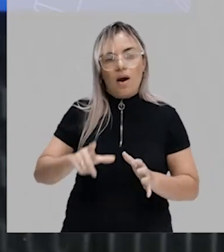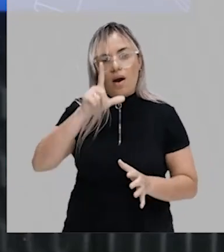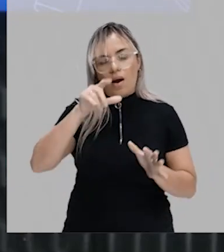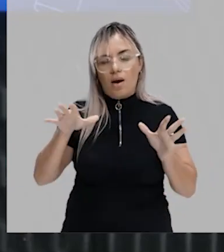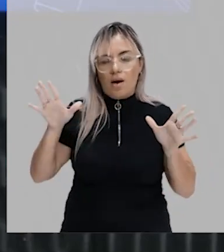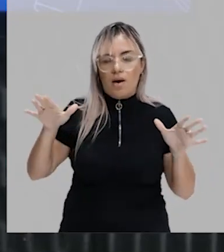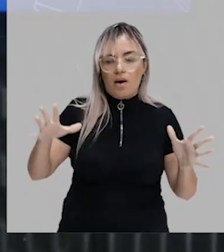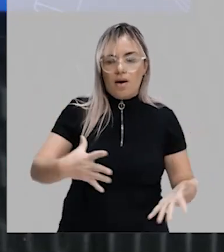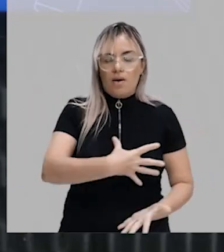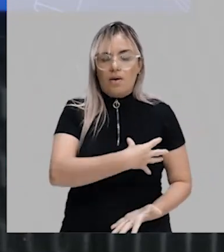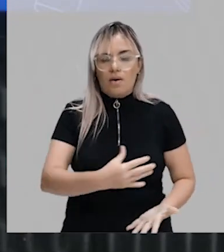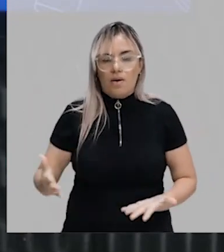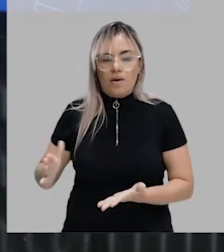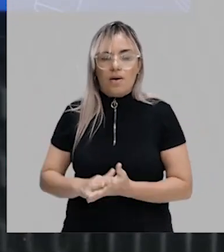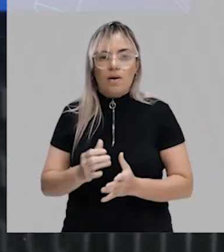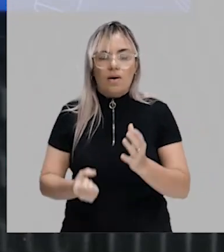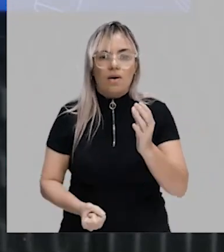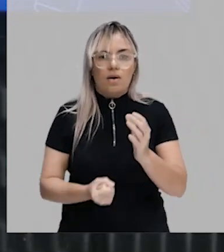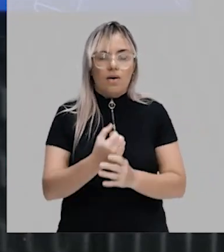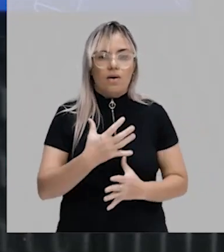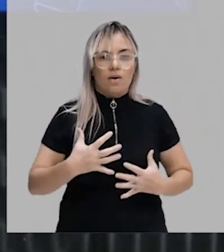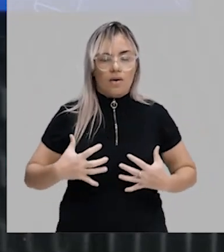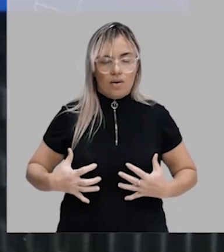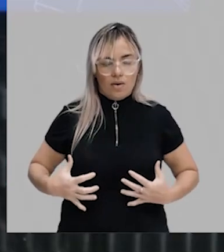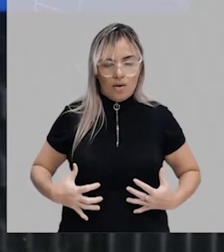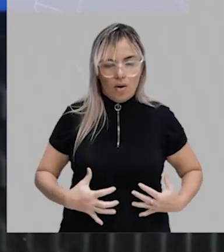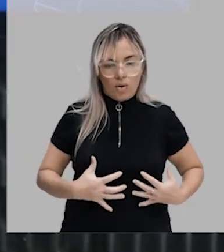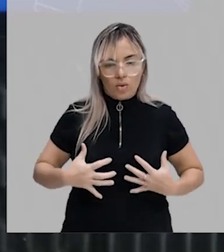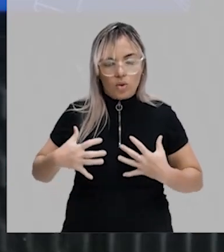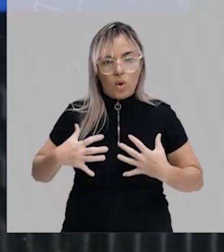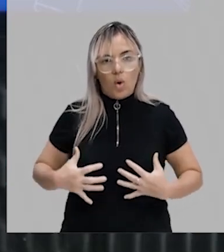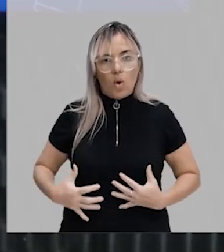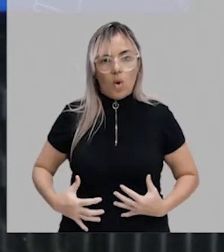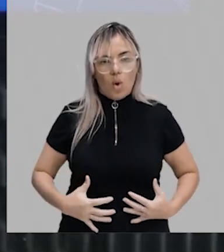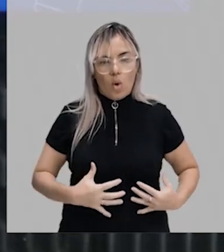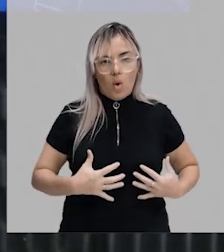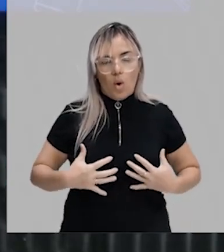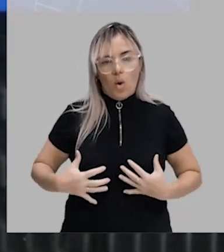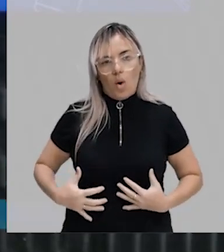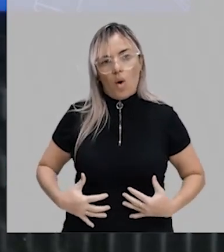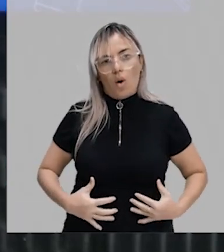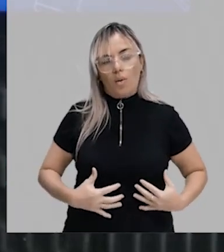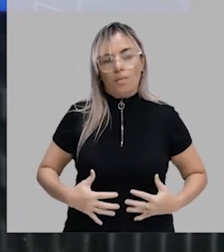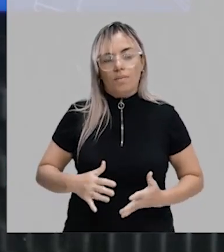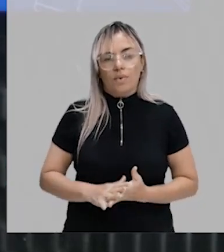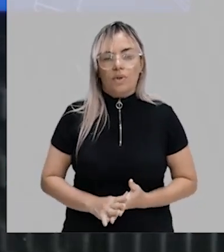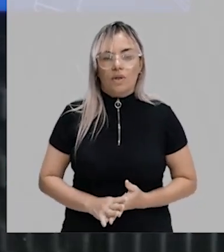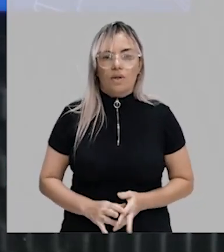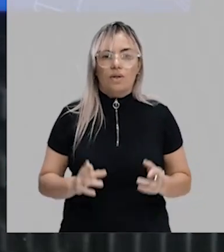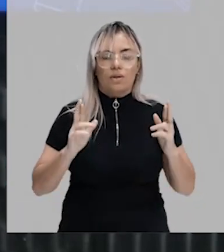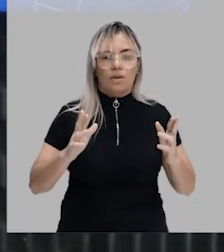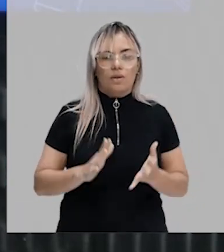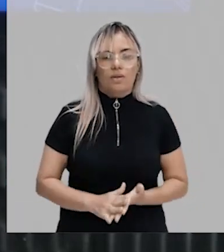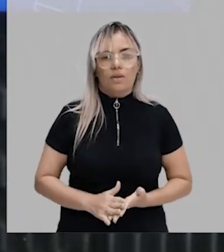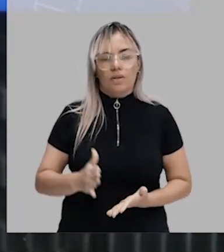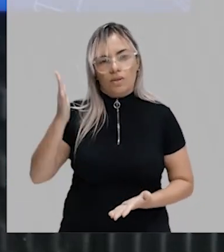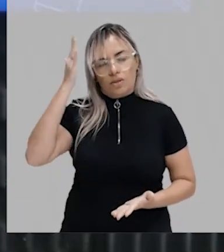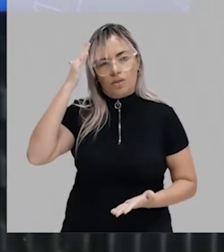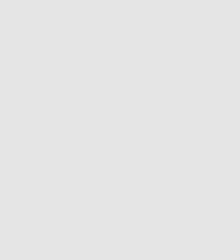sobre a origem dos órgãos. Espero que vocês tenham entendido. Estude em casa, tá, pessoal? Até mais. Tchau, tchau.